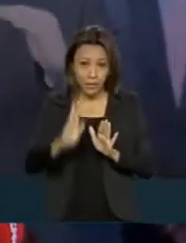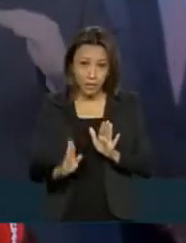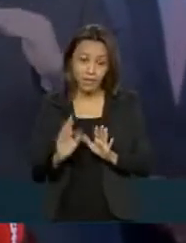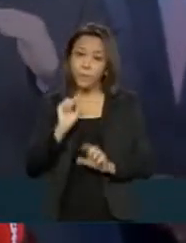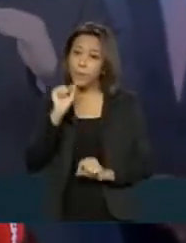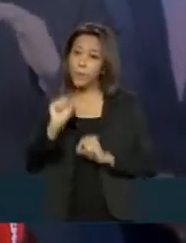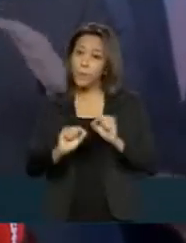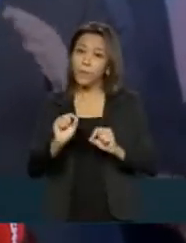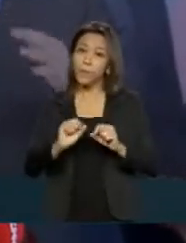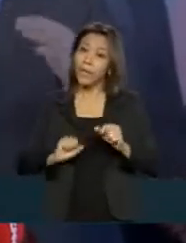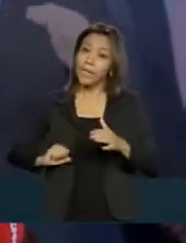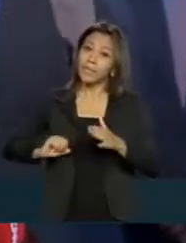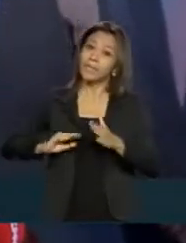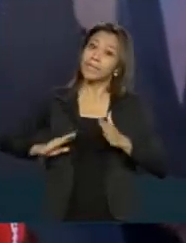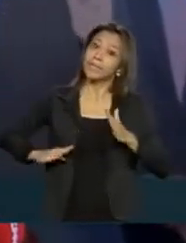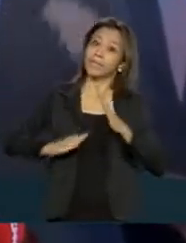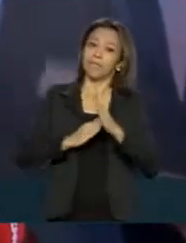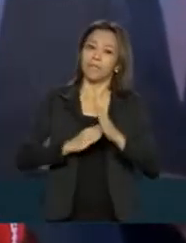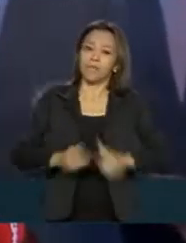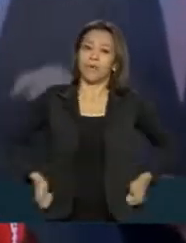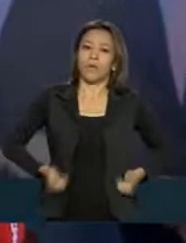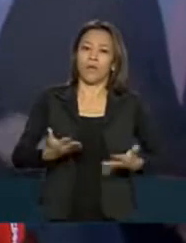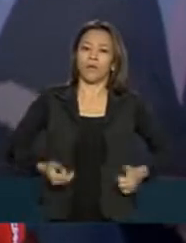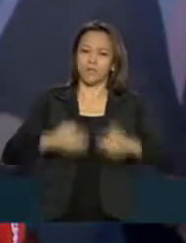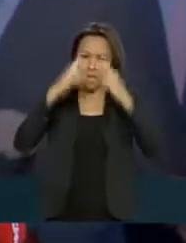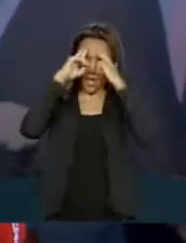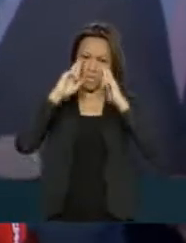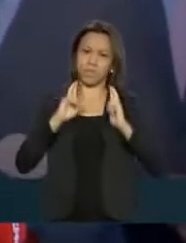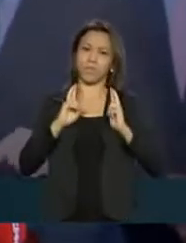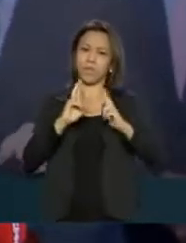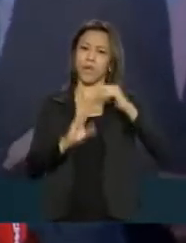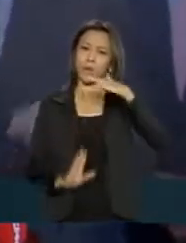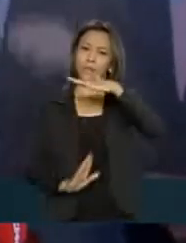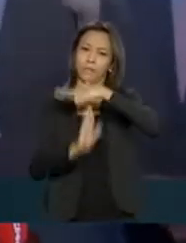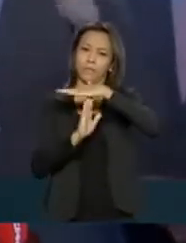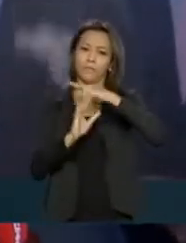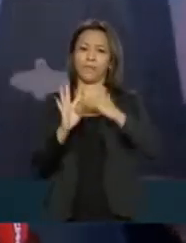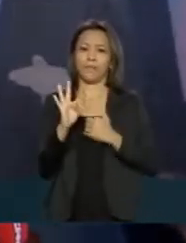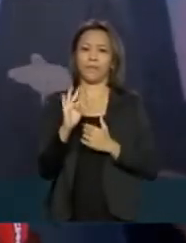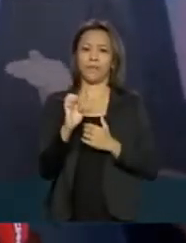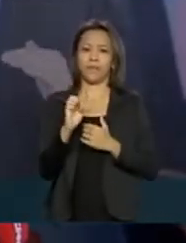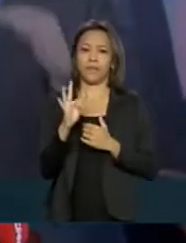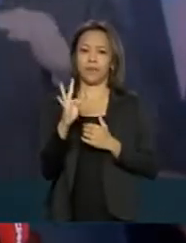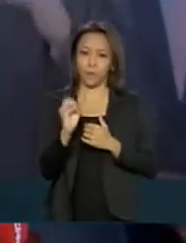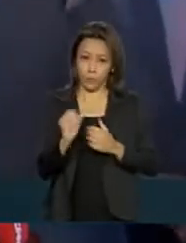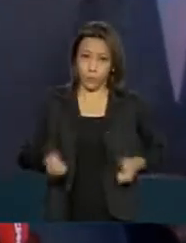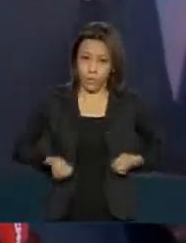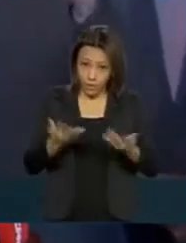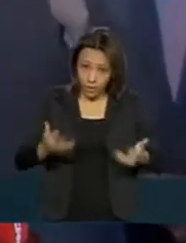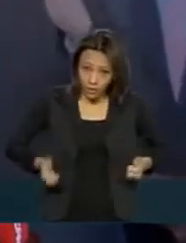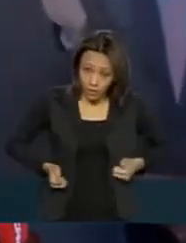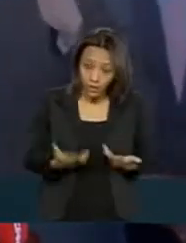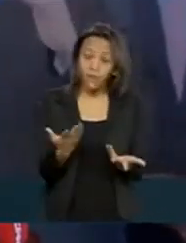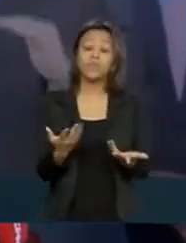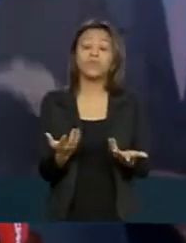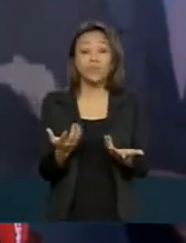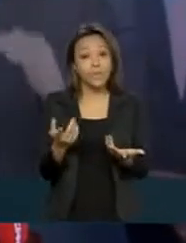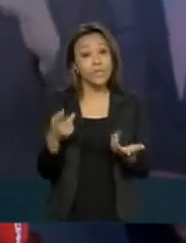gastos. Se nós queremos manter o teto e temos compromisso de manter o teto de gastos, precisamos conter o teto de